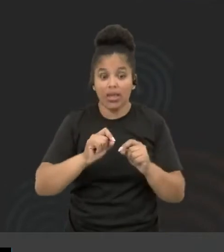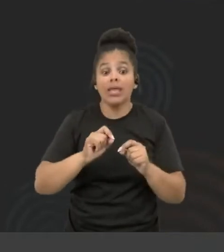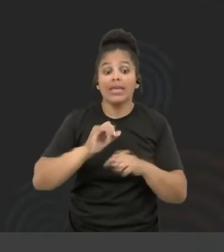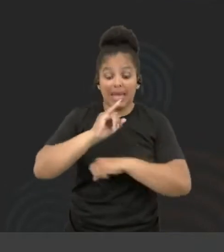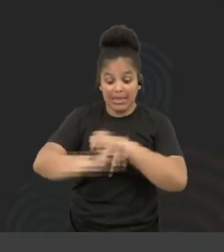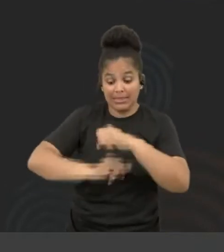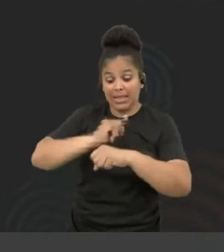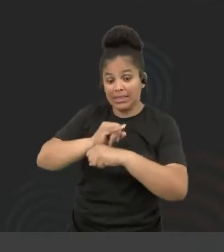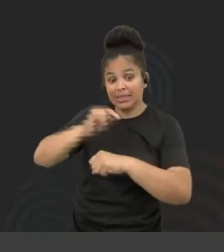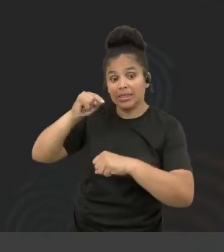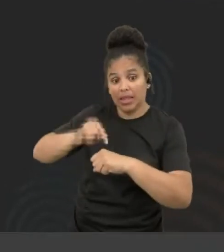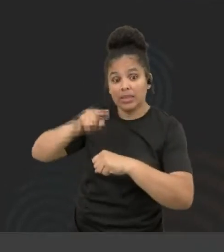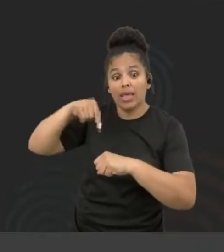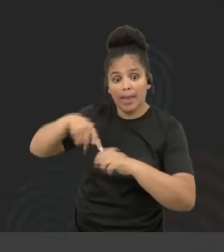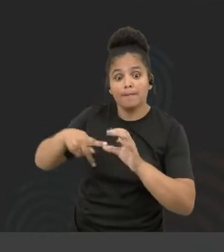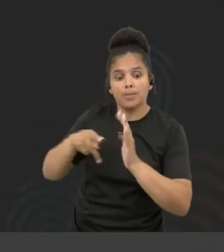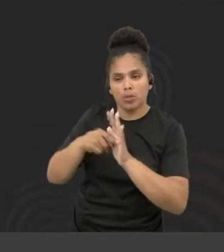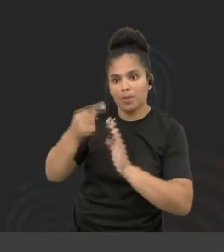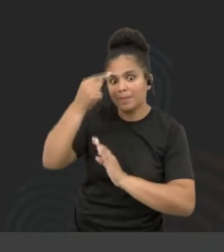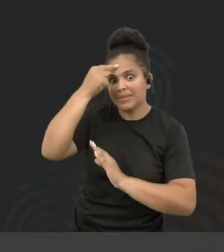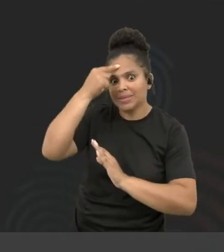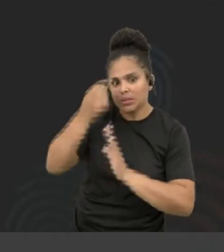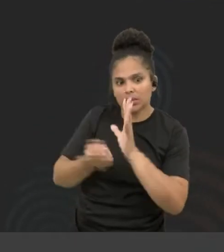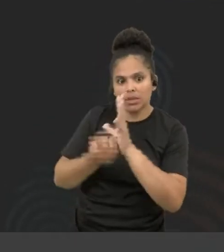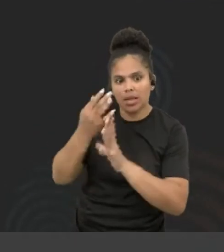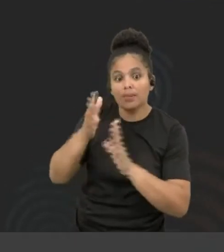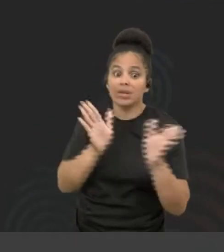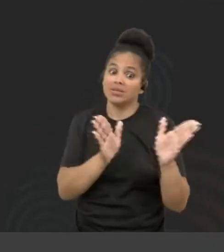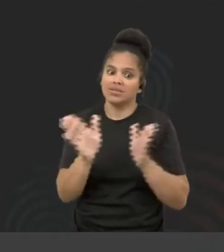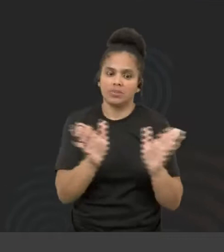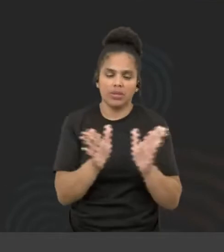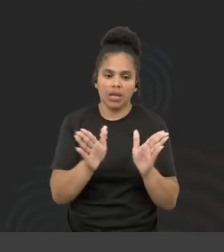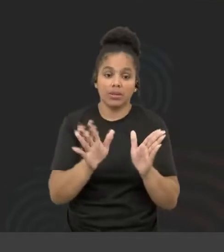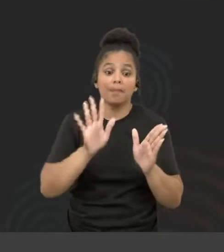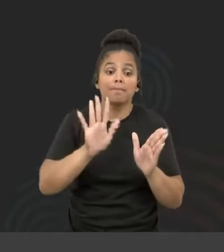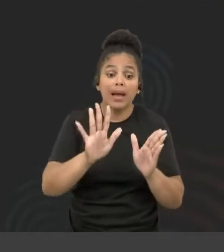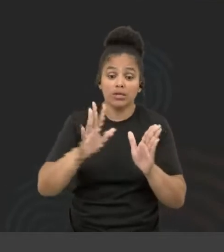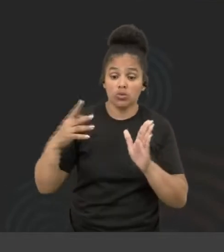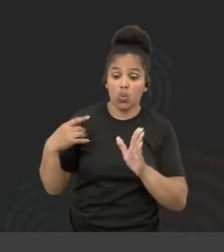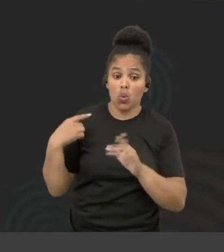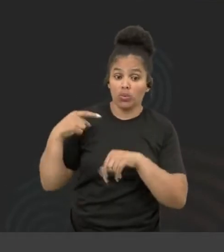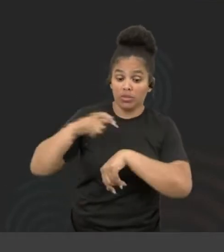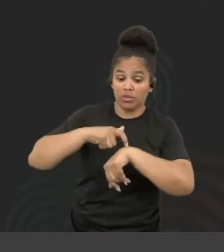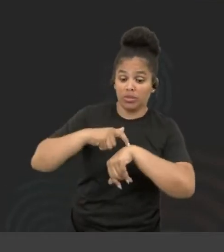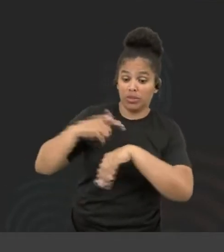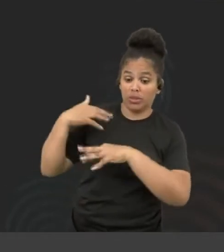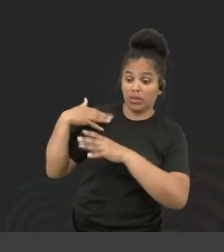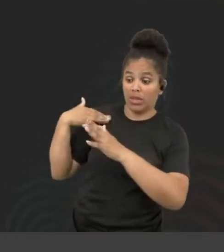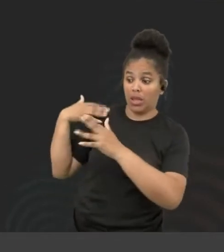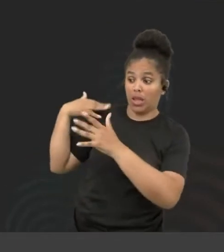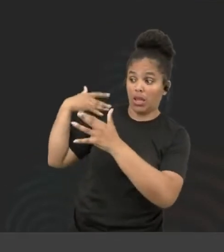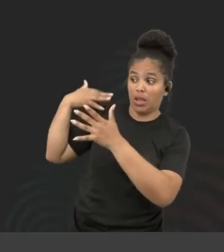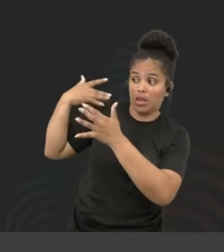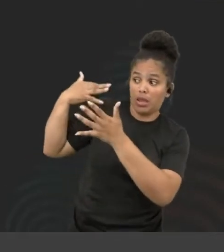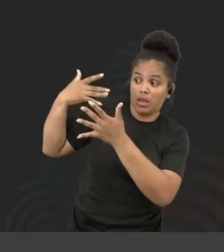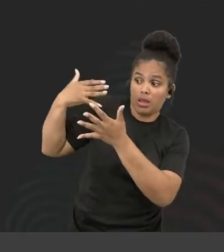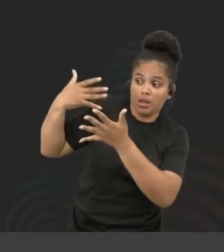pensada para ser acessível, e, ao longo do tempo, foram se